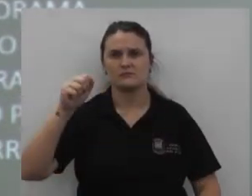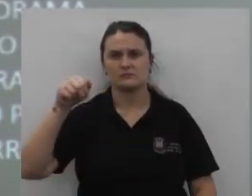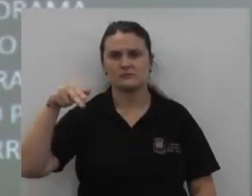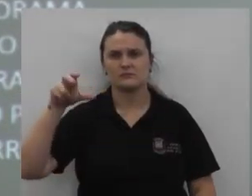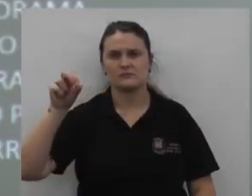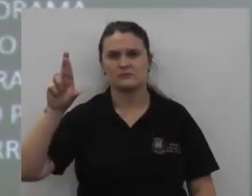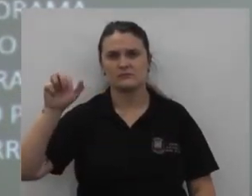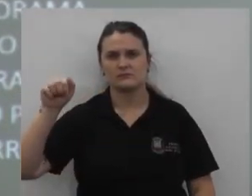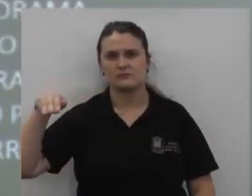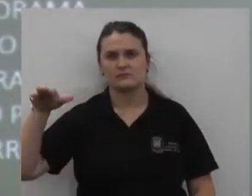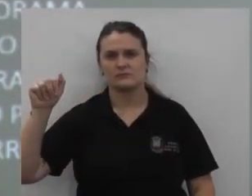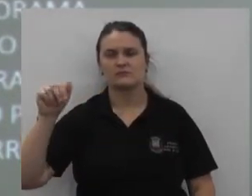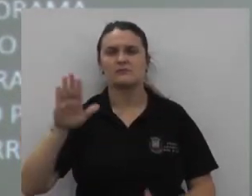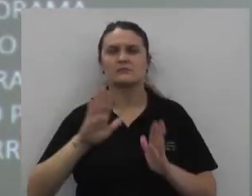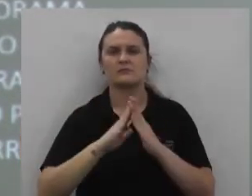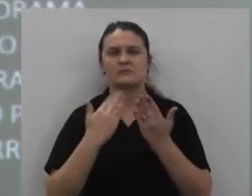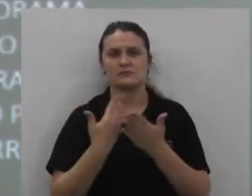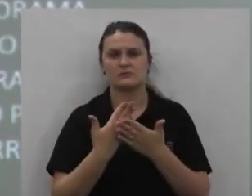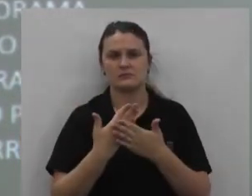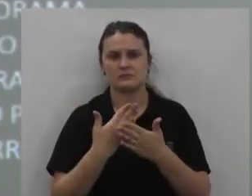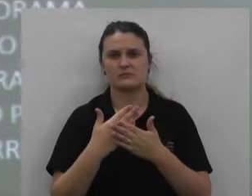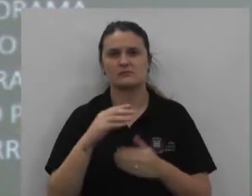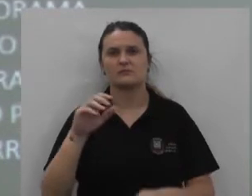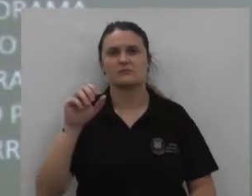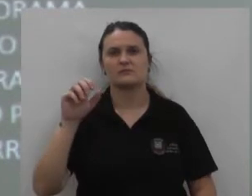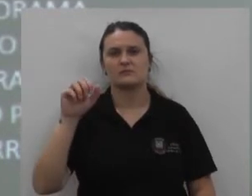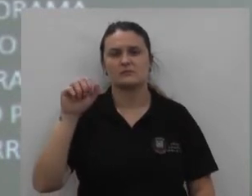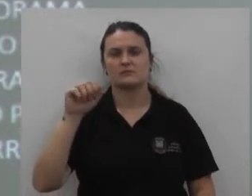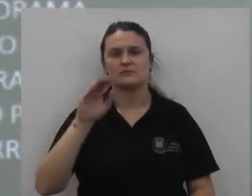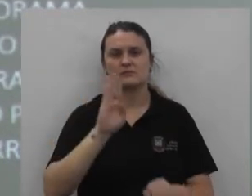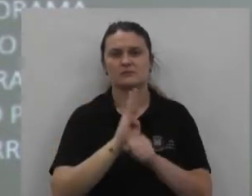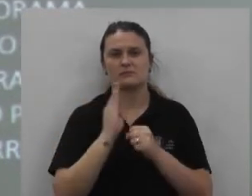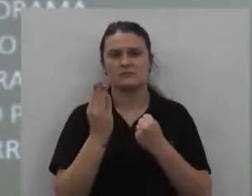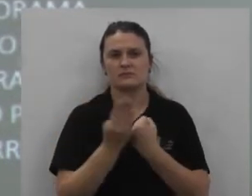Zuleika Barbosa Bairro São Bernardo